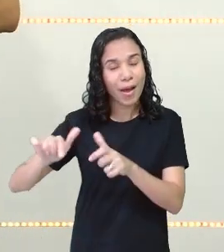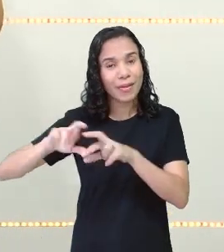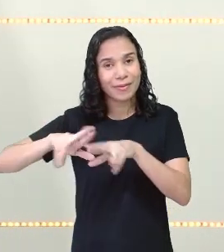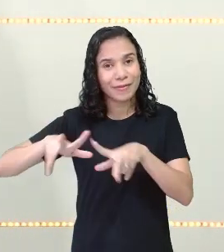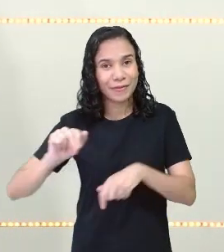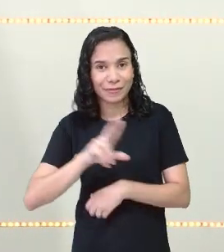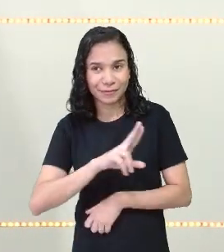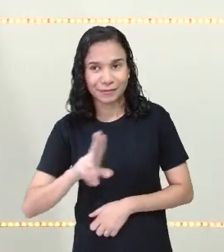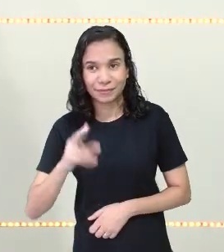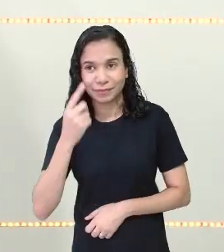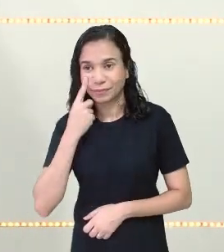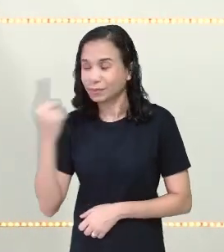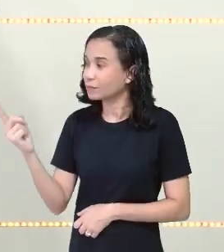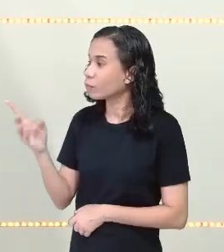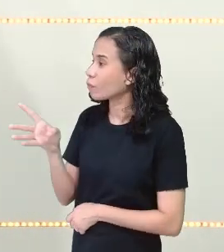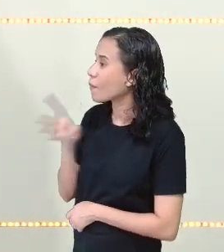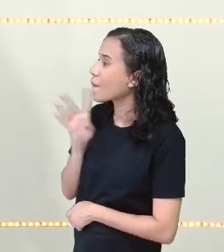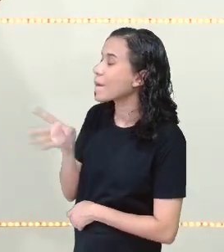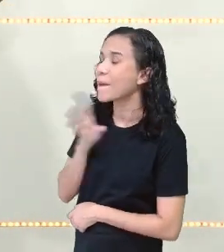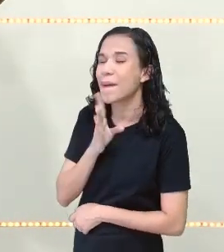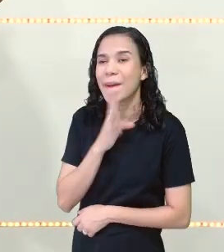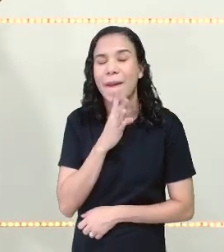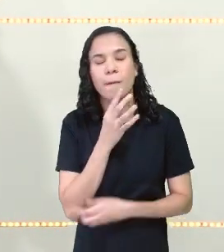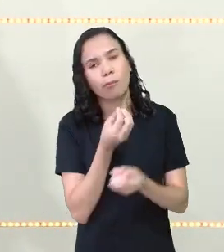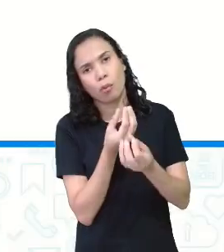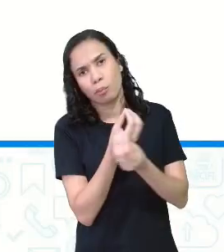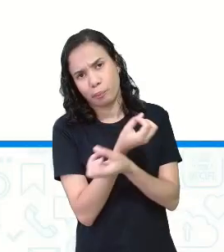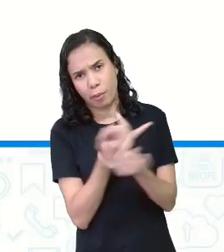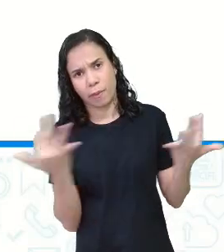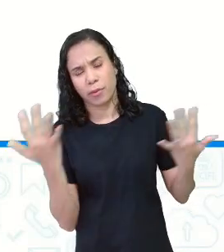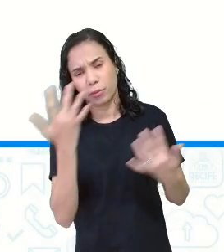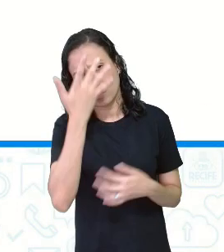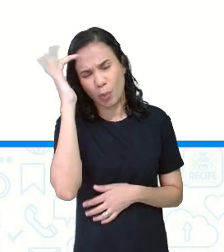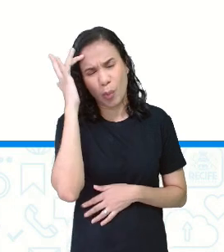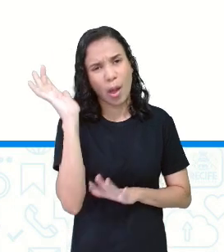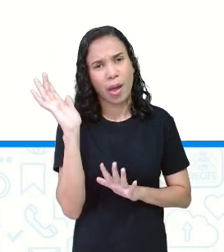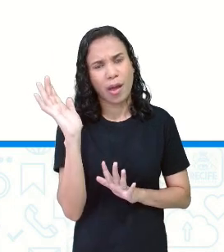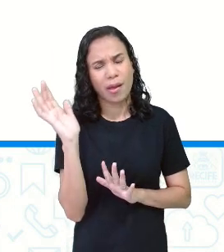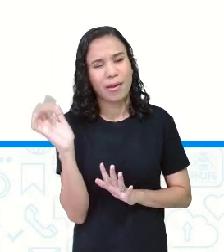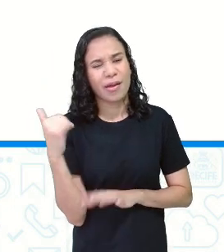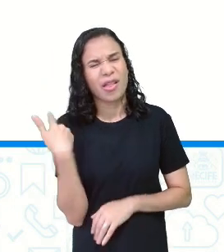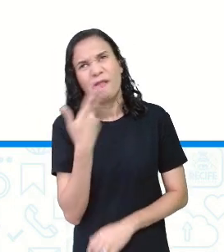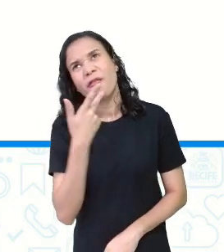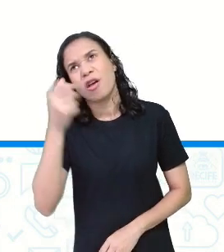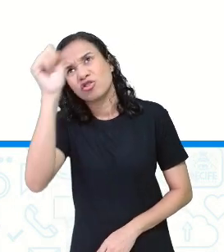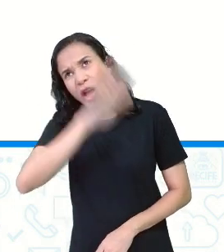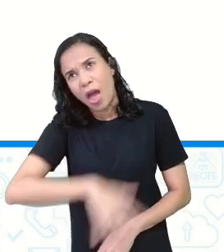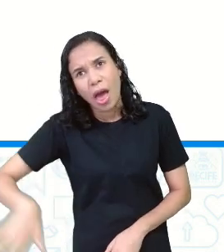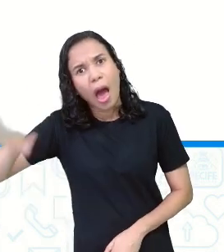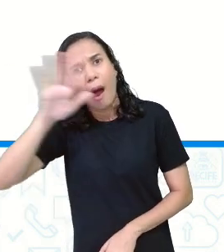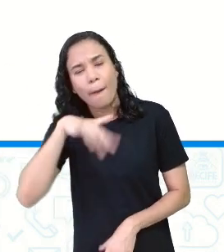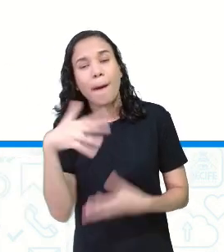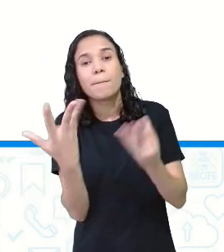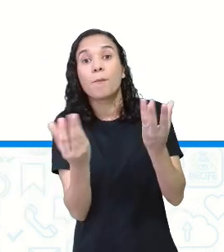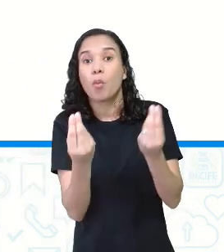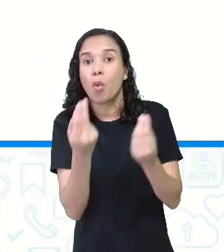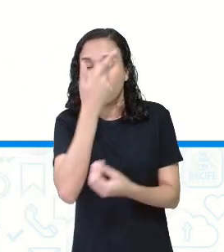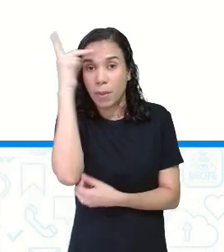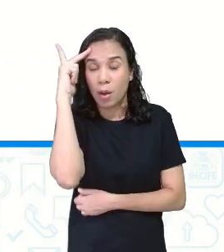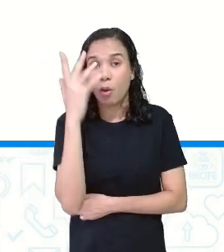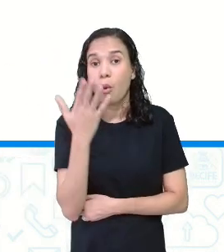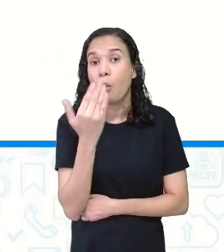Olha só, aqui. Todo mundo, ou a maioria, não é? Todo mundo, não. Não vamos generalizar. Mas muita gente